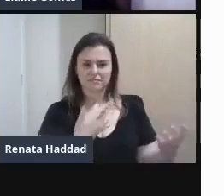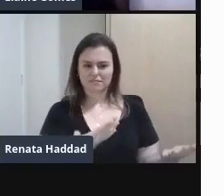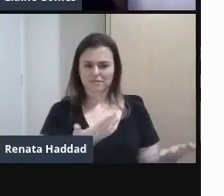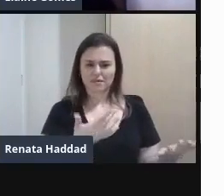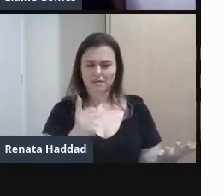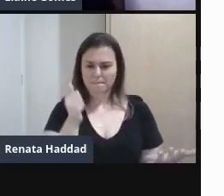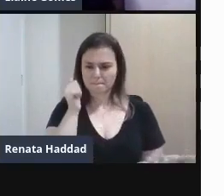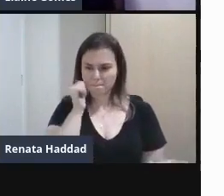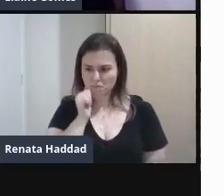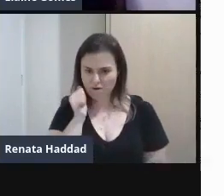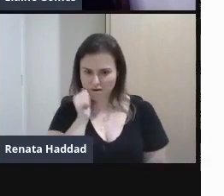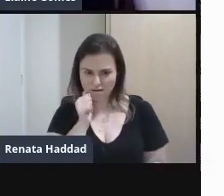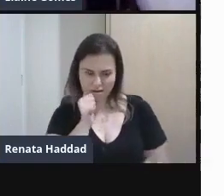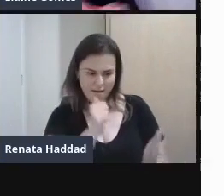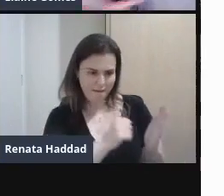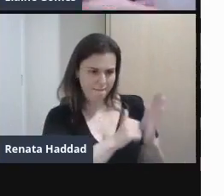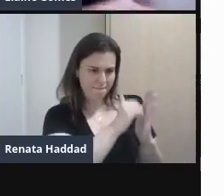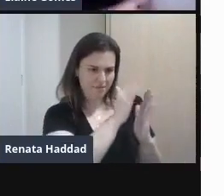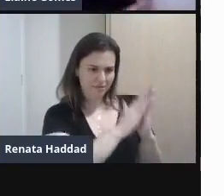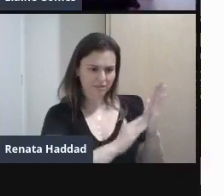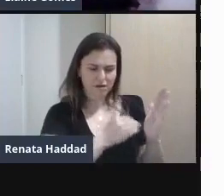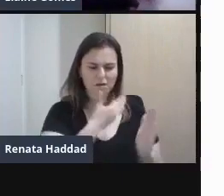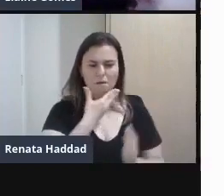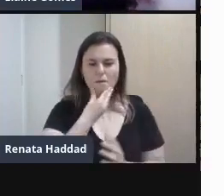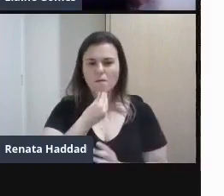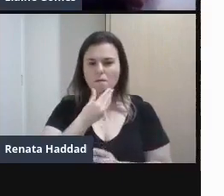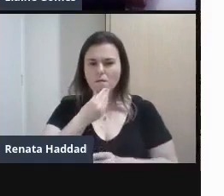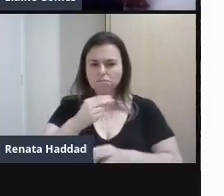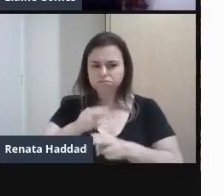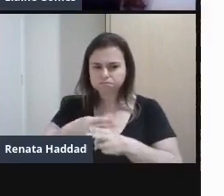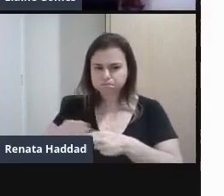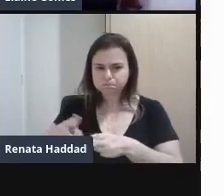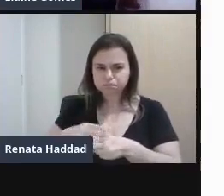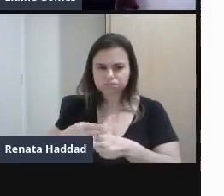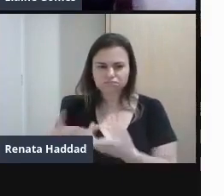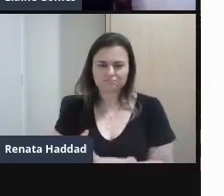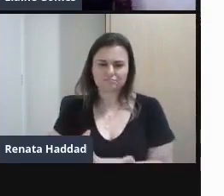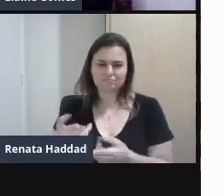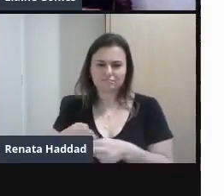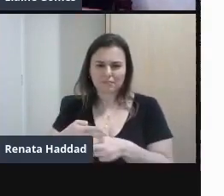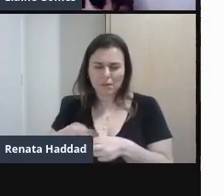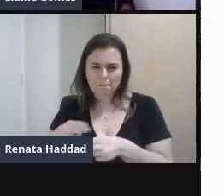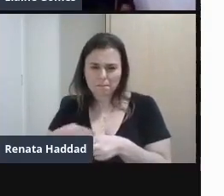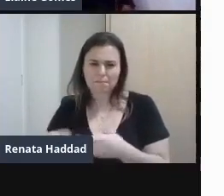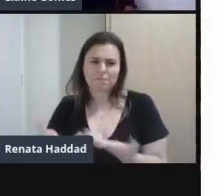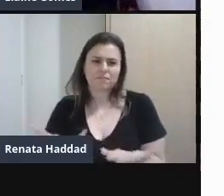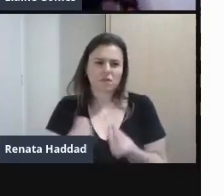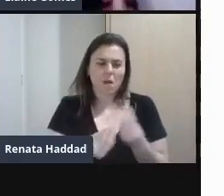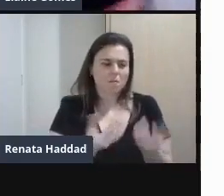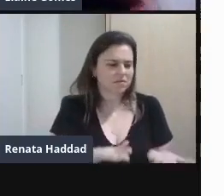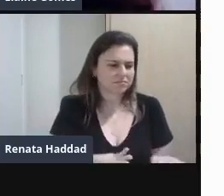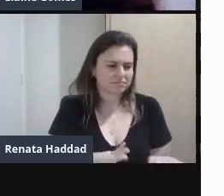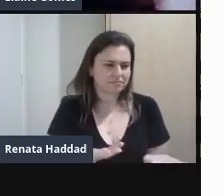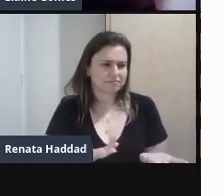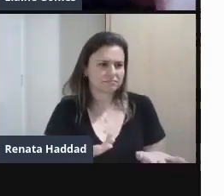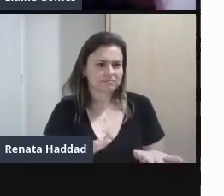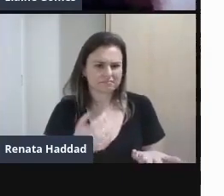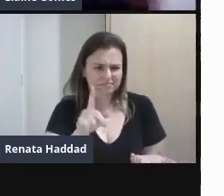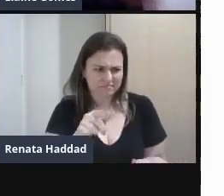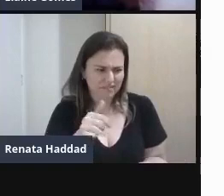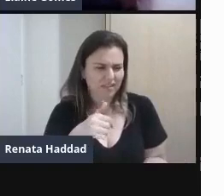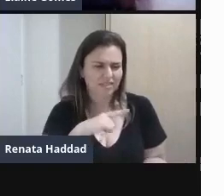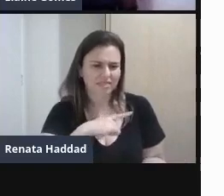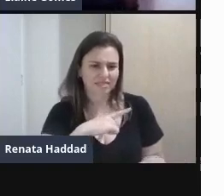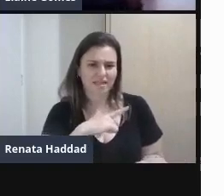pintando Um homem nu Uma mulher trazendo expressividade Onde já se viu De jeito nenhum E aí Temos